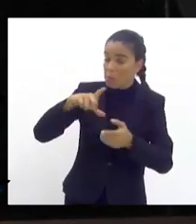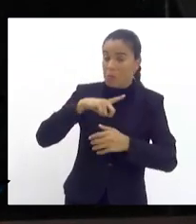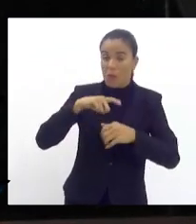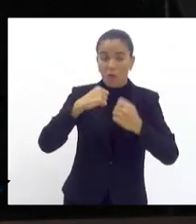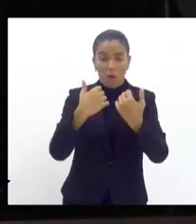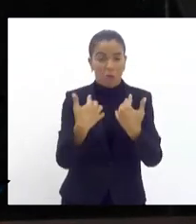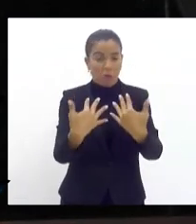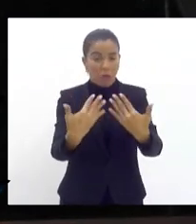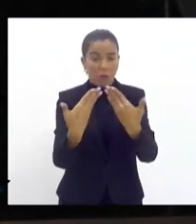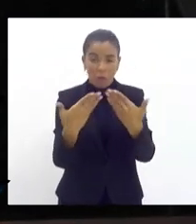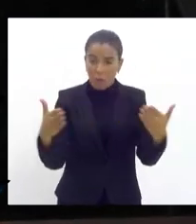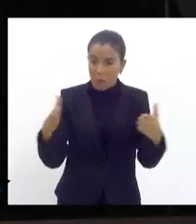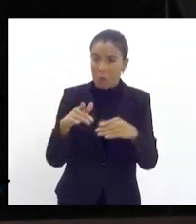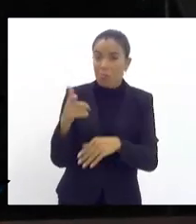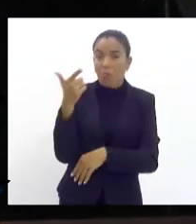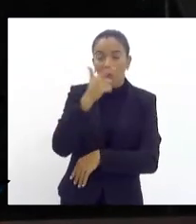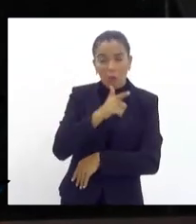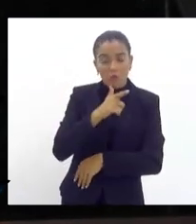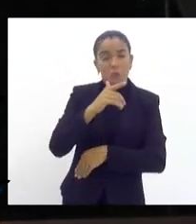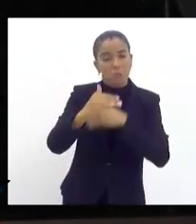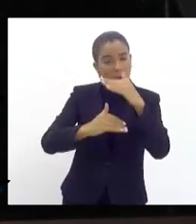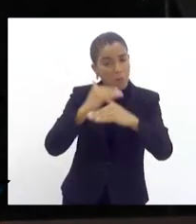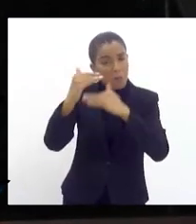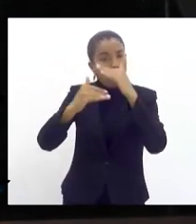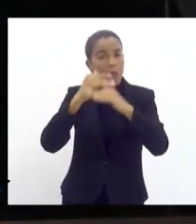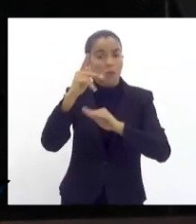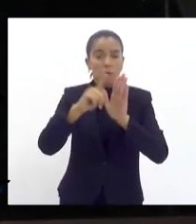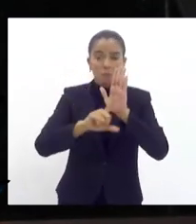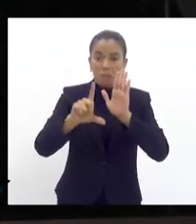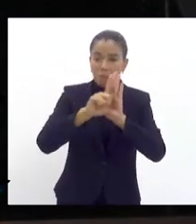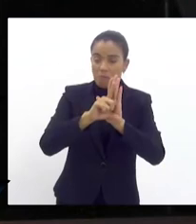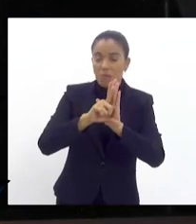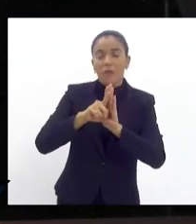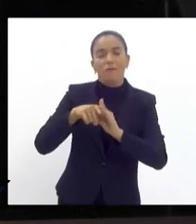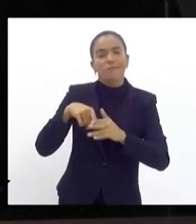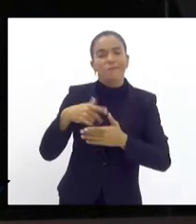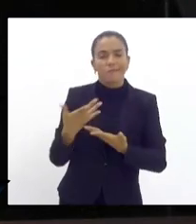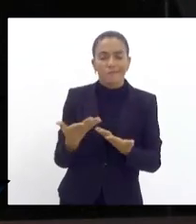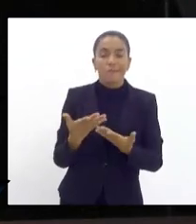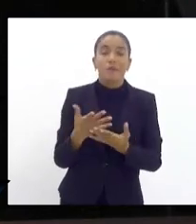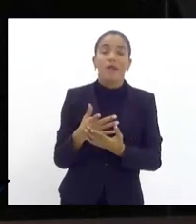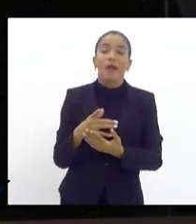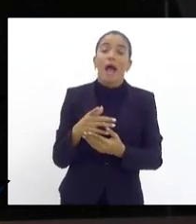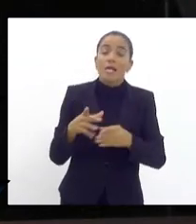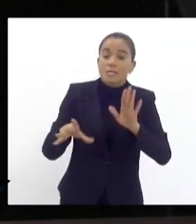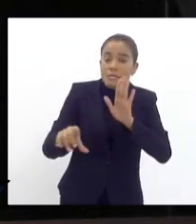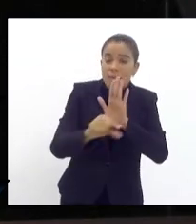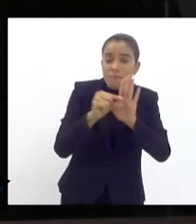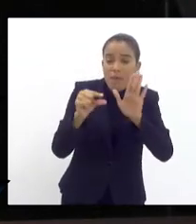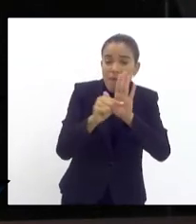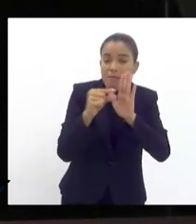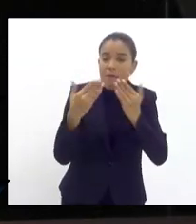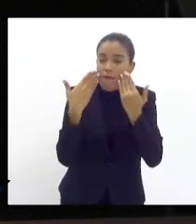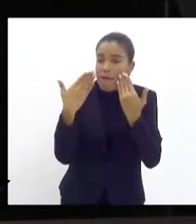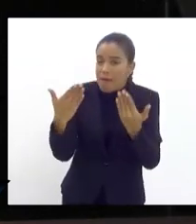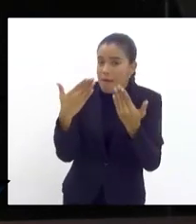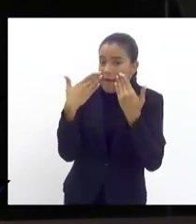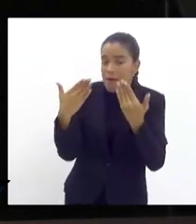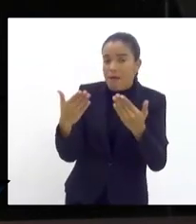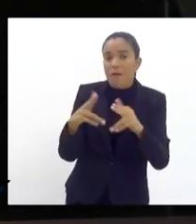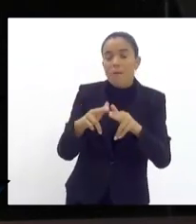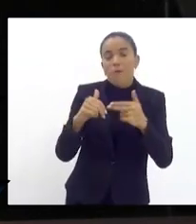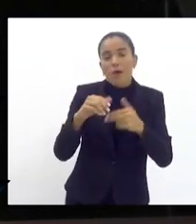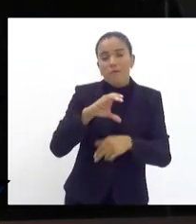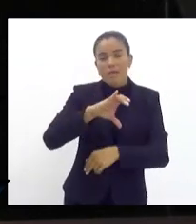discussões conseguimos avançar nesse projeto depois de muito tempo as emendas que foram apresentadas através da